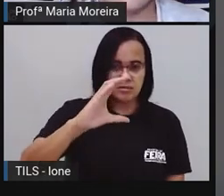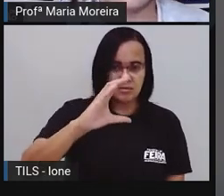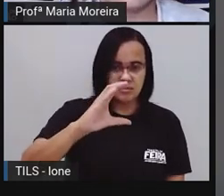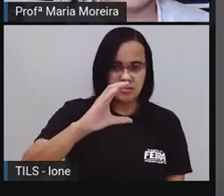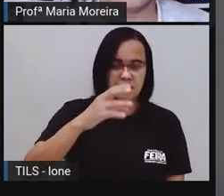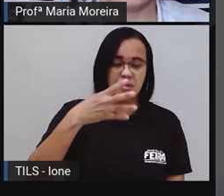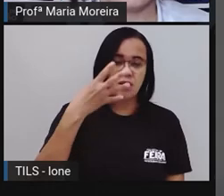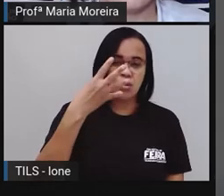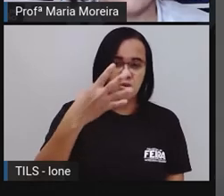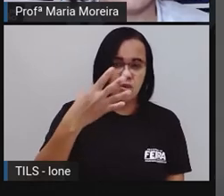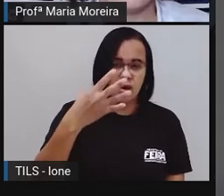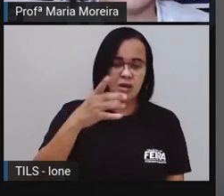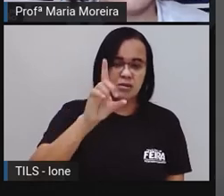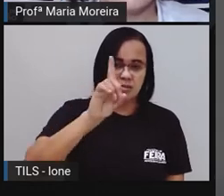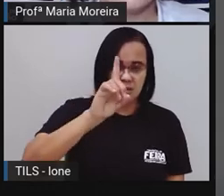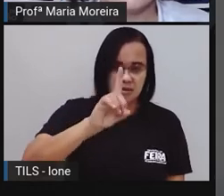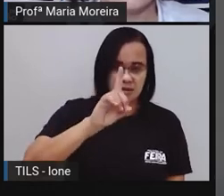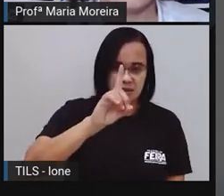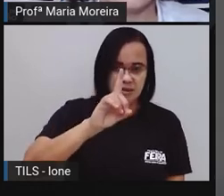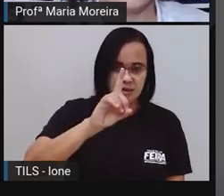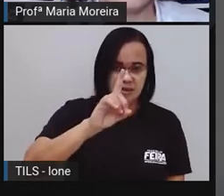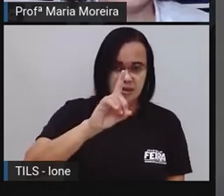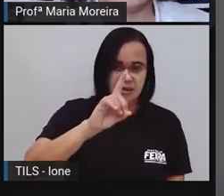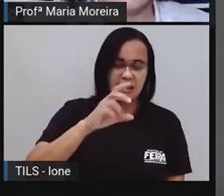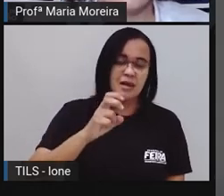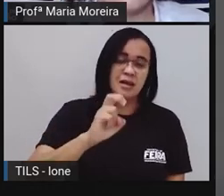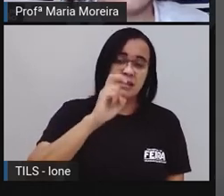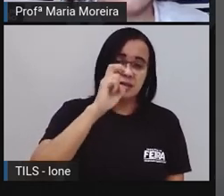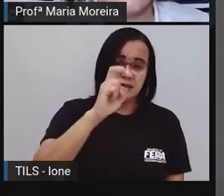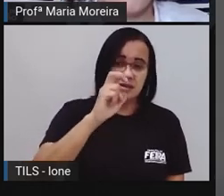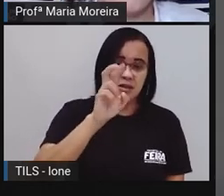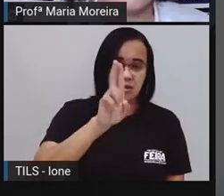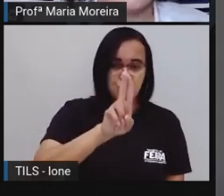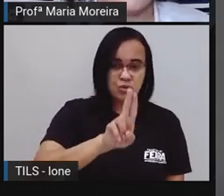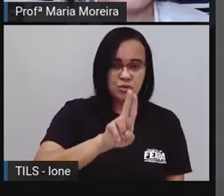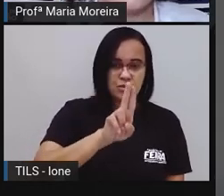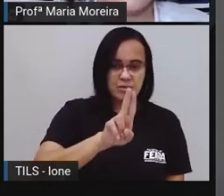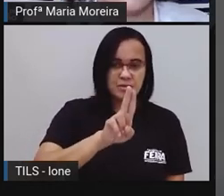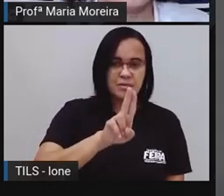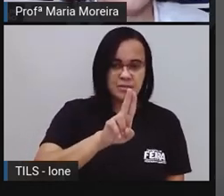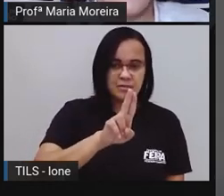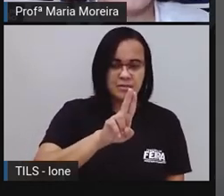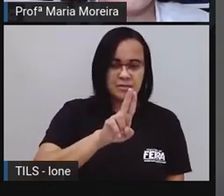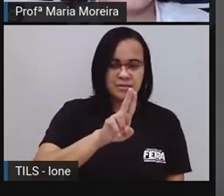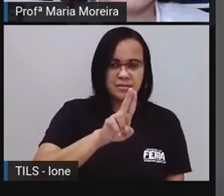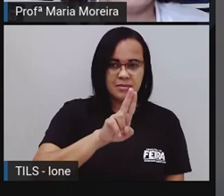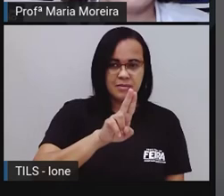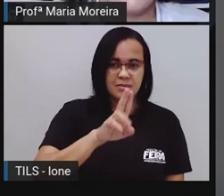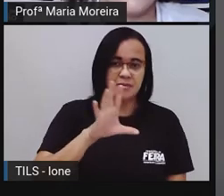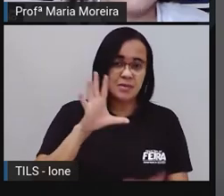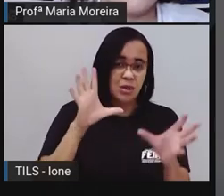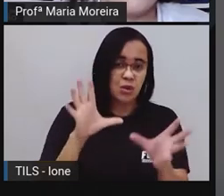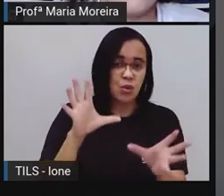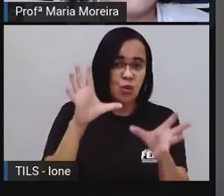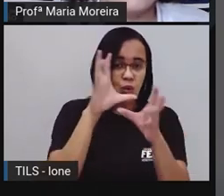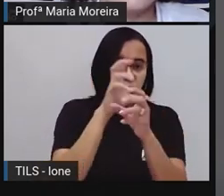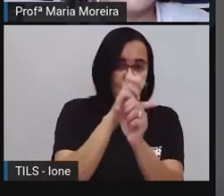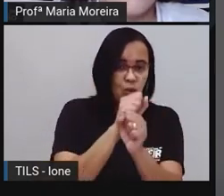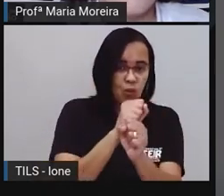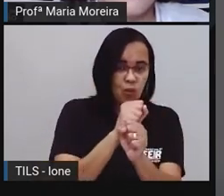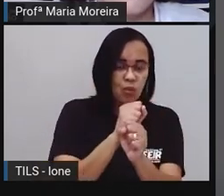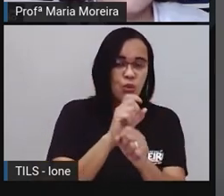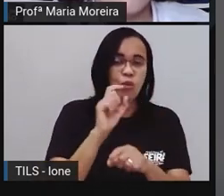Quatro dezenas. quantas unidades? Cinco. Então, isso aqui, gente, é minha quantidade de quê? A minha quantidade, olha,